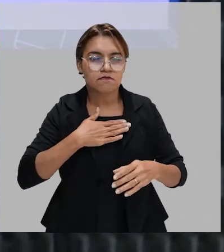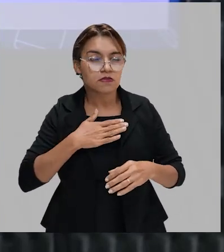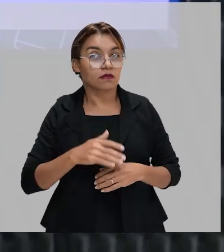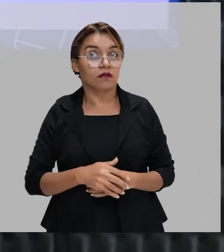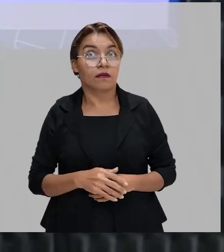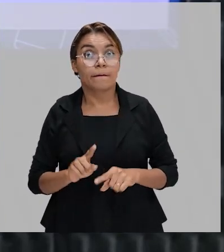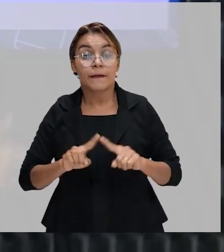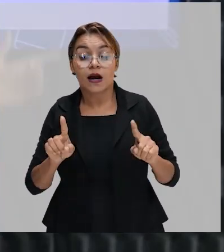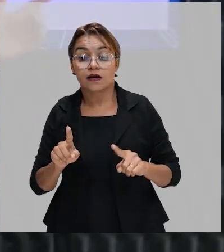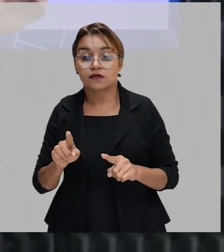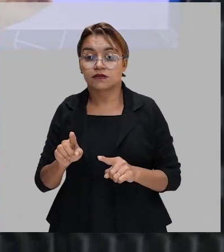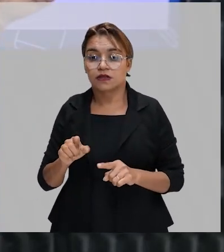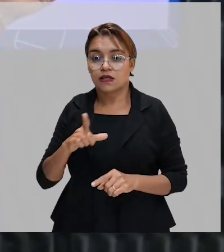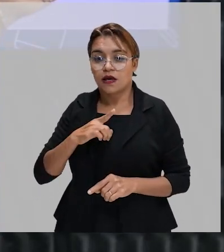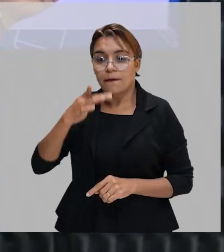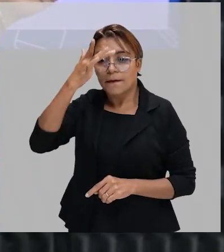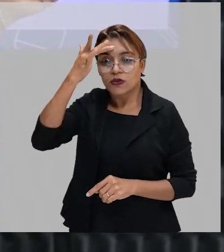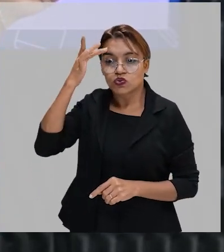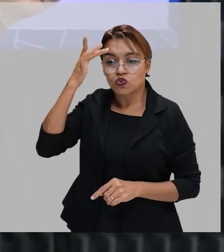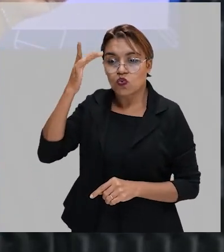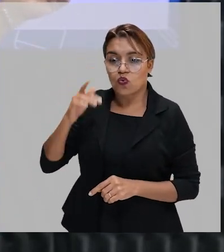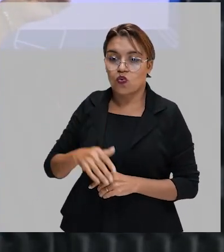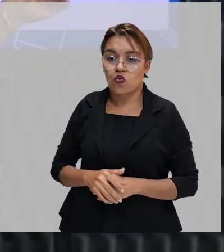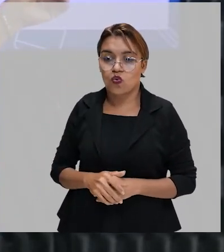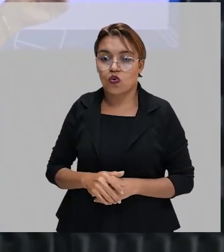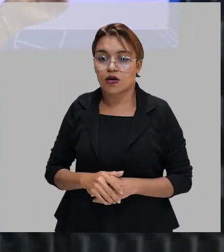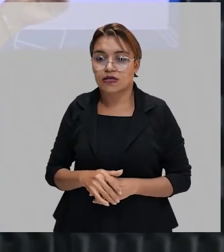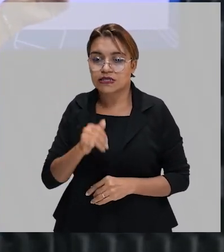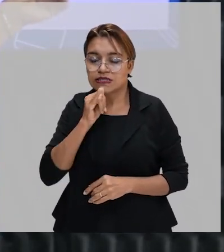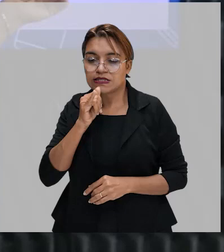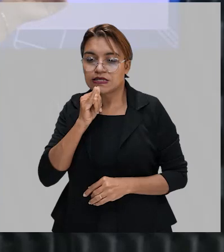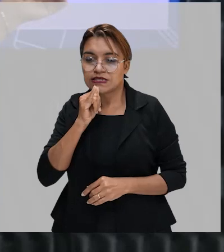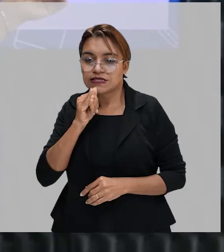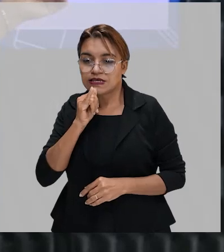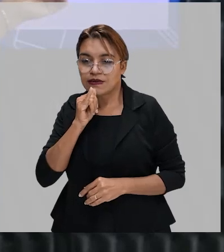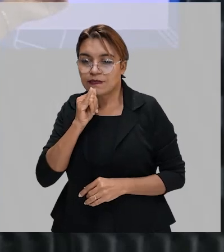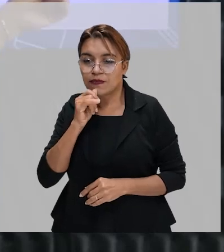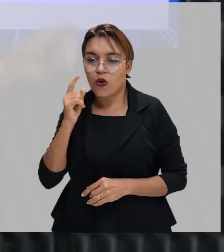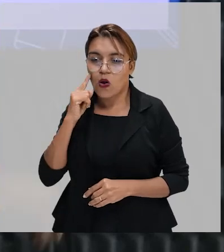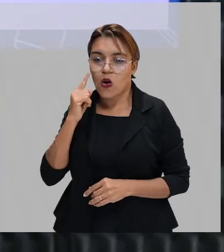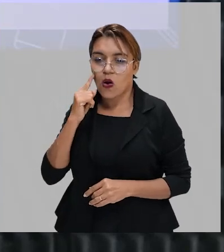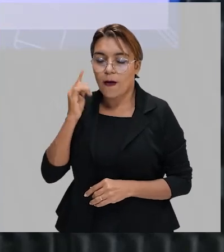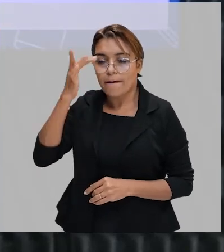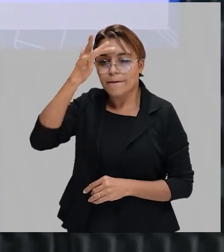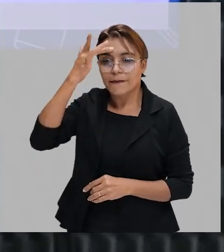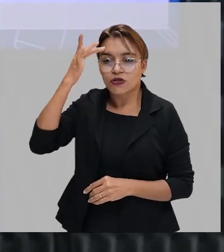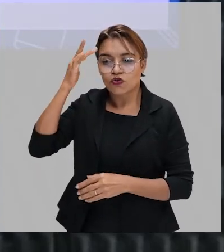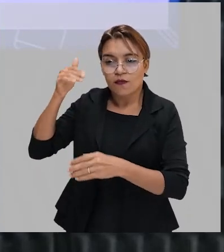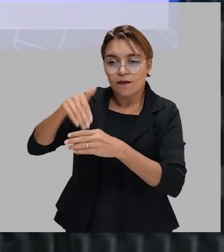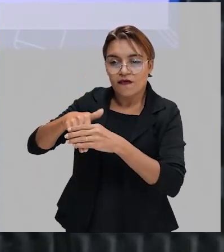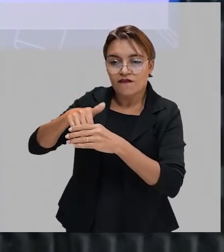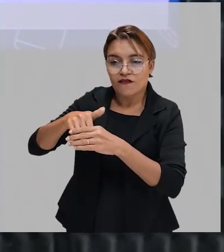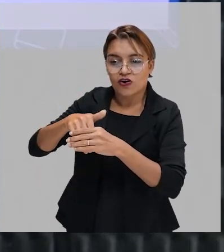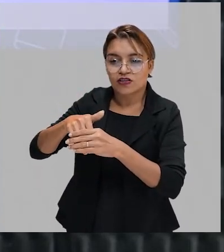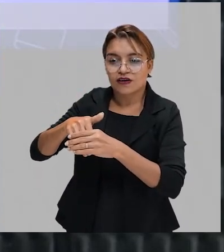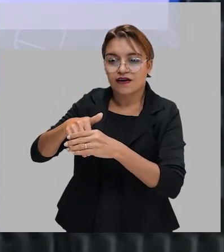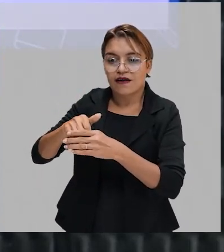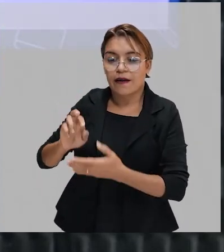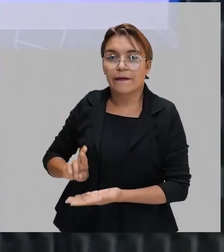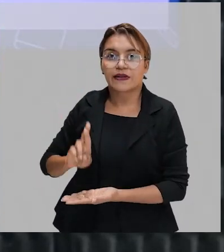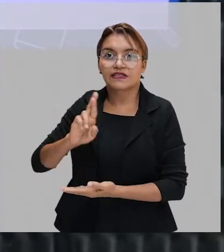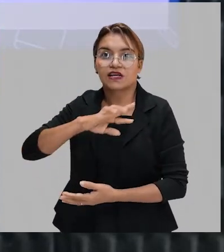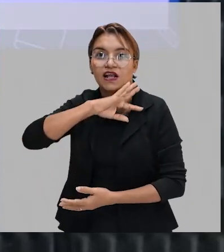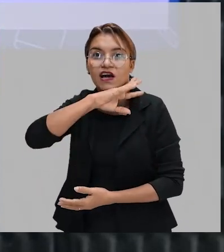trazendo uma pessoa pra votar e o eleitor aí representado por um